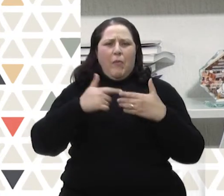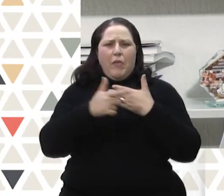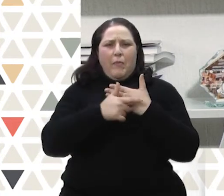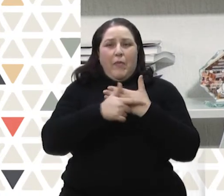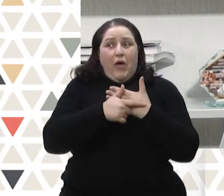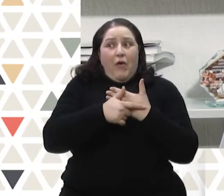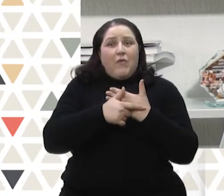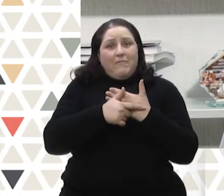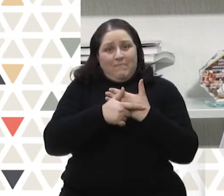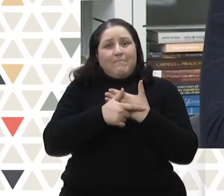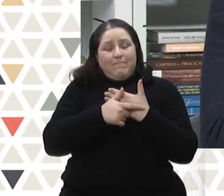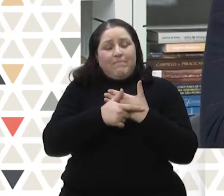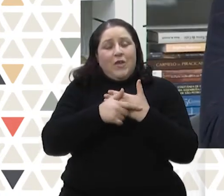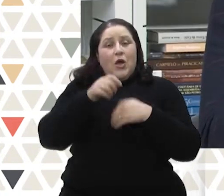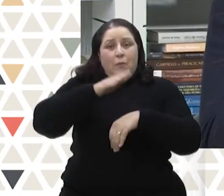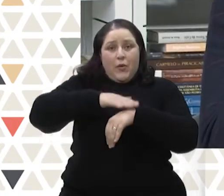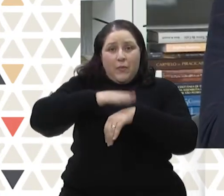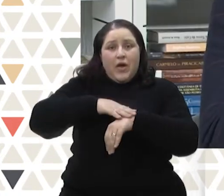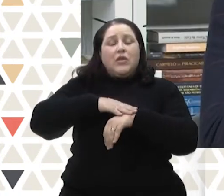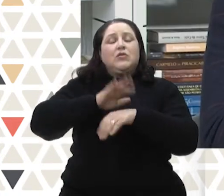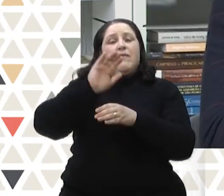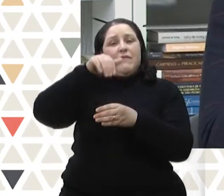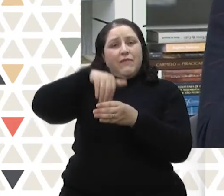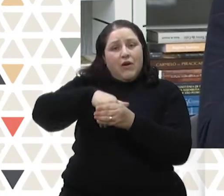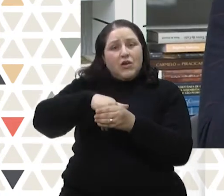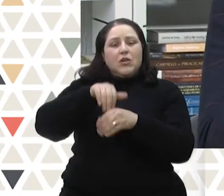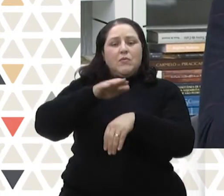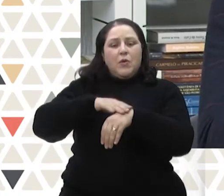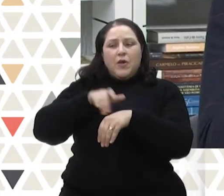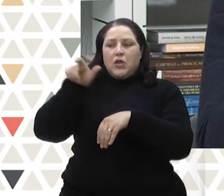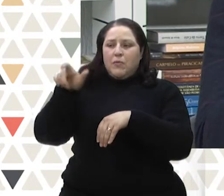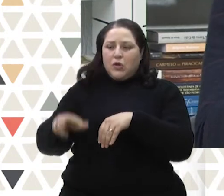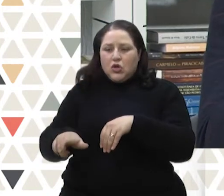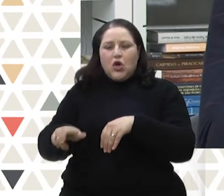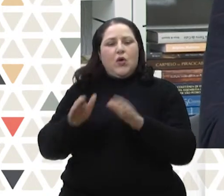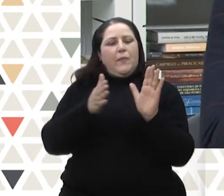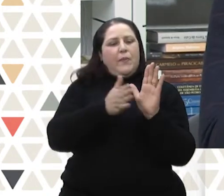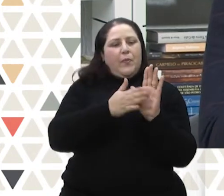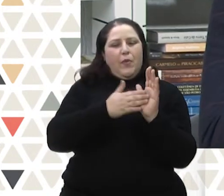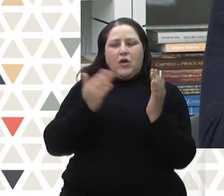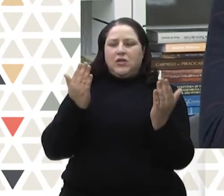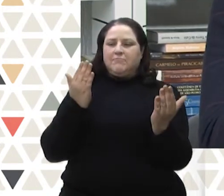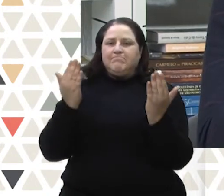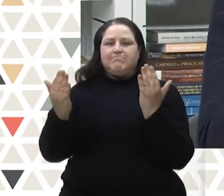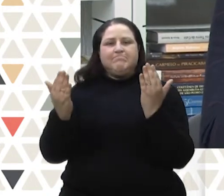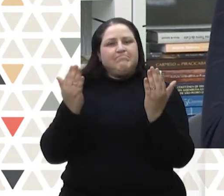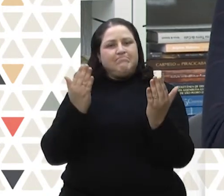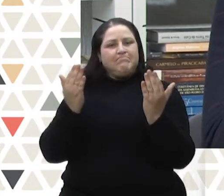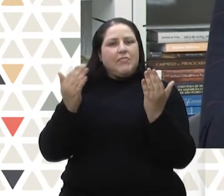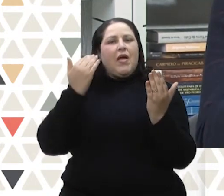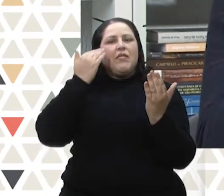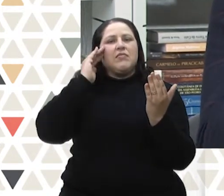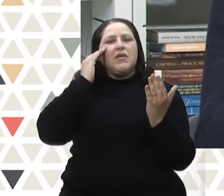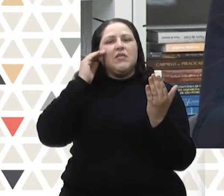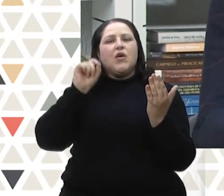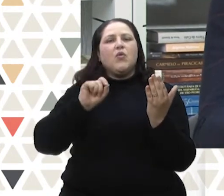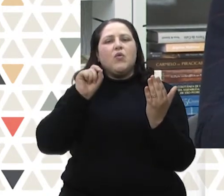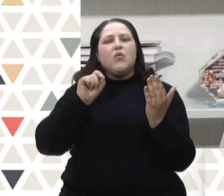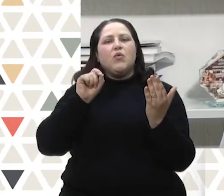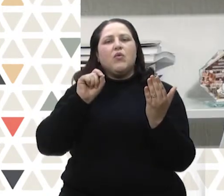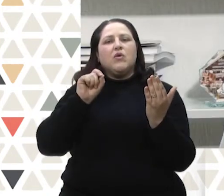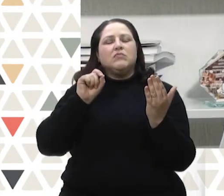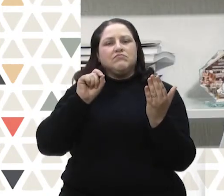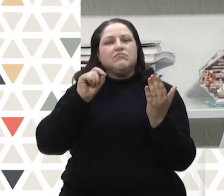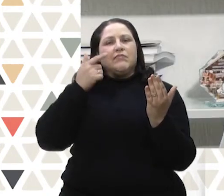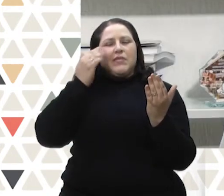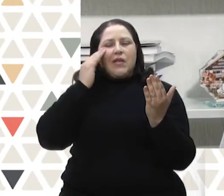a cadeira que irá ocupar. Campanha eleitoral é o momento de colocar um candidato, de colocar as propostas lado a lado